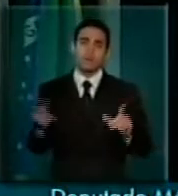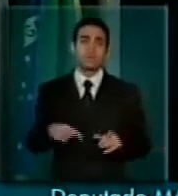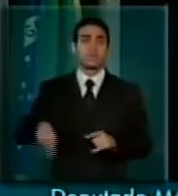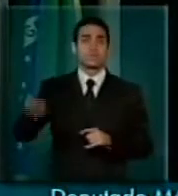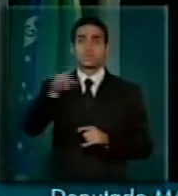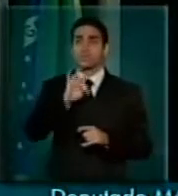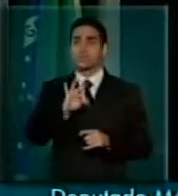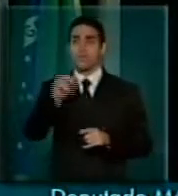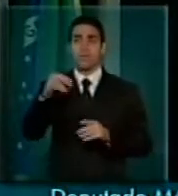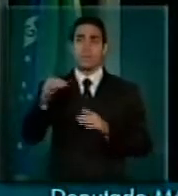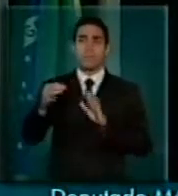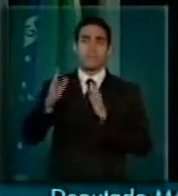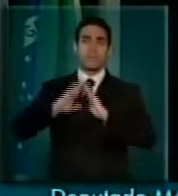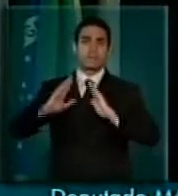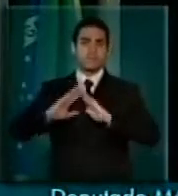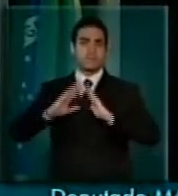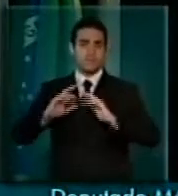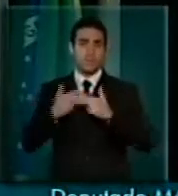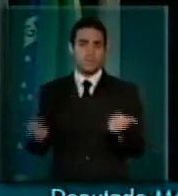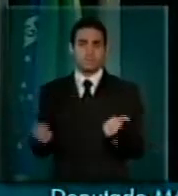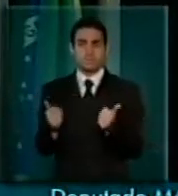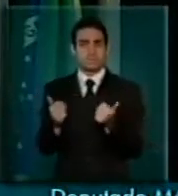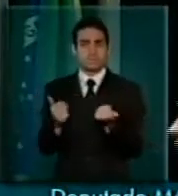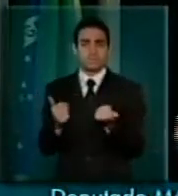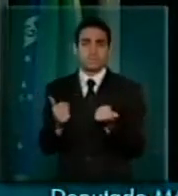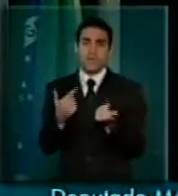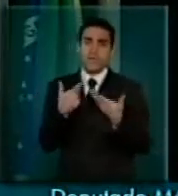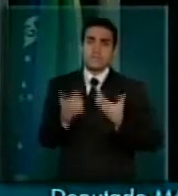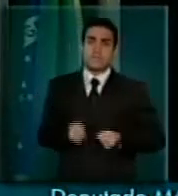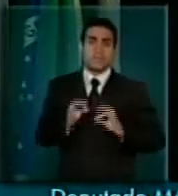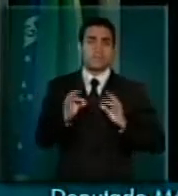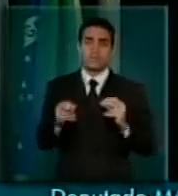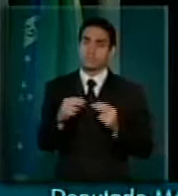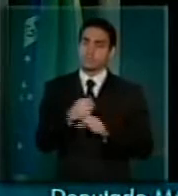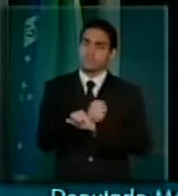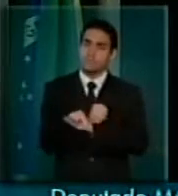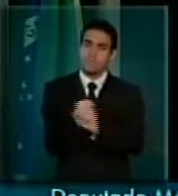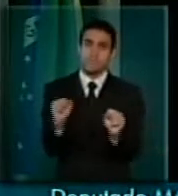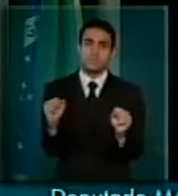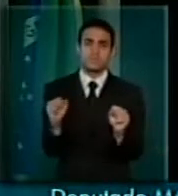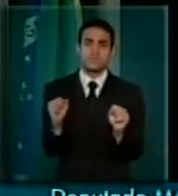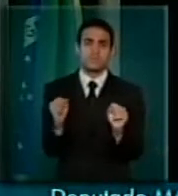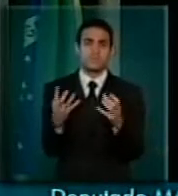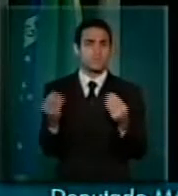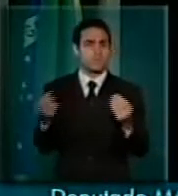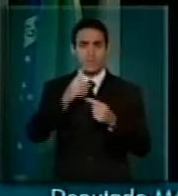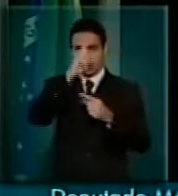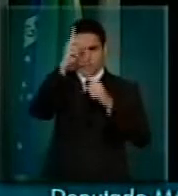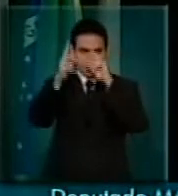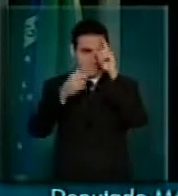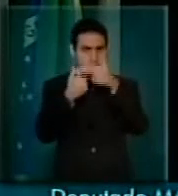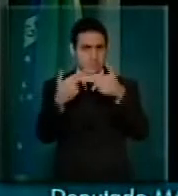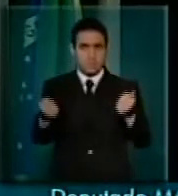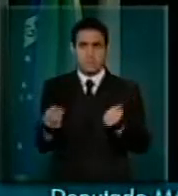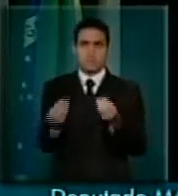as solicitações, sugestões e ideias que me foram apresentadas.